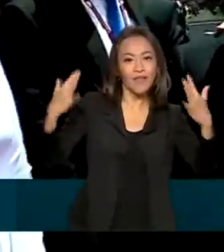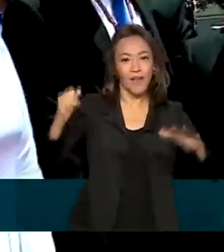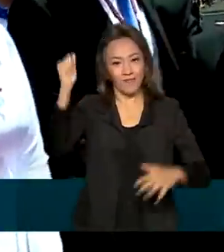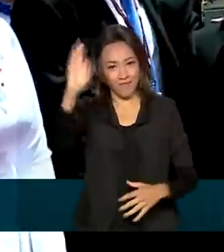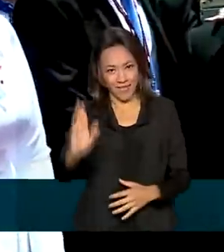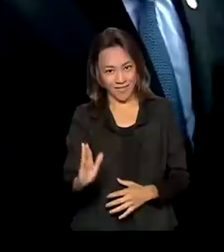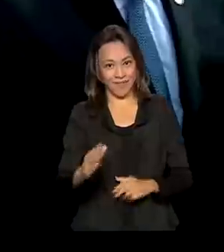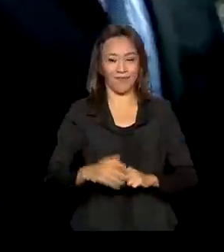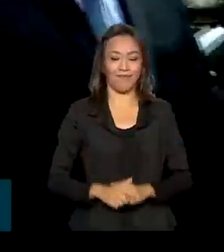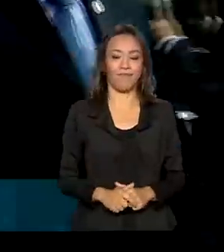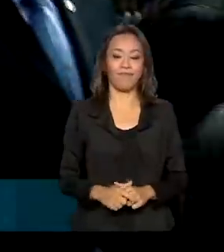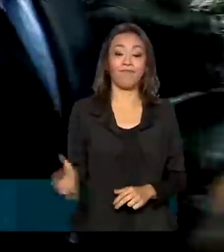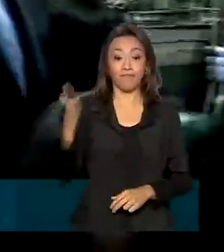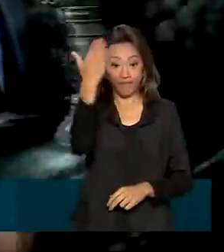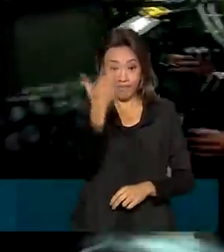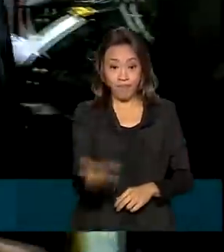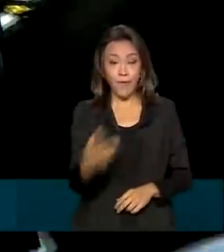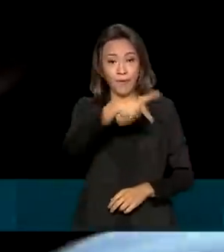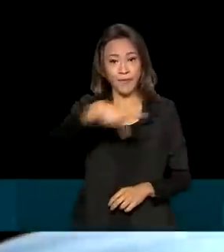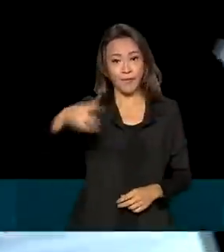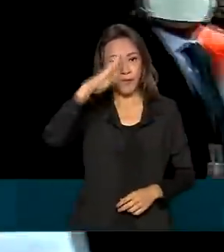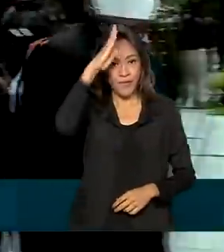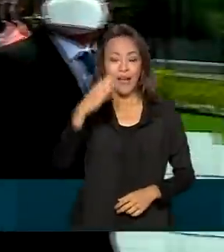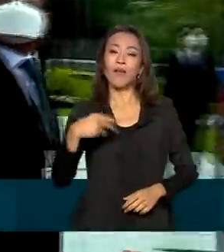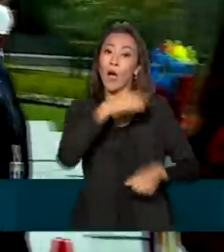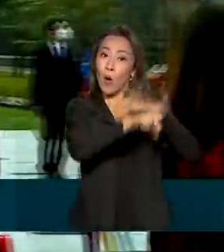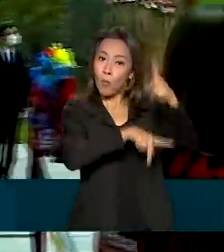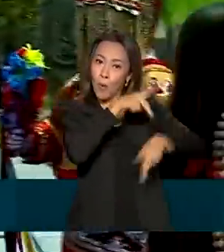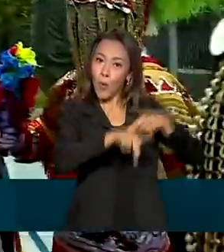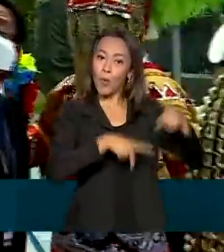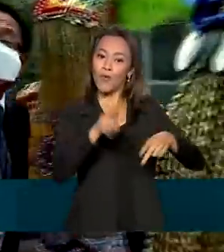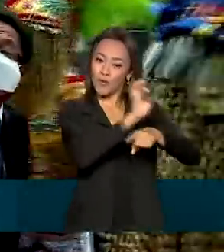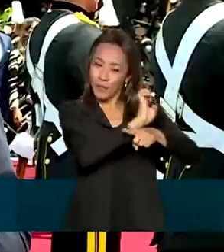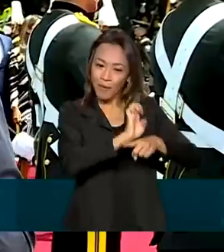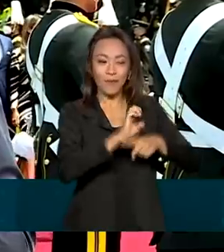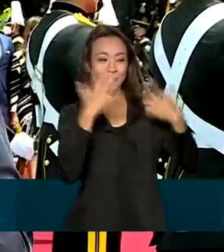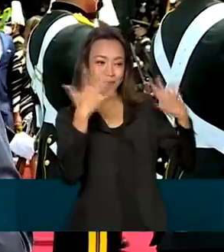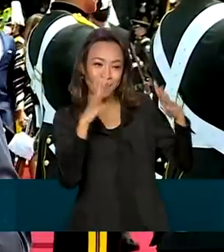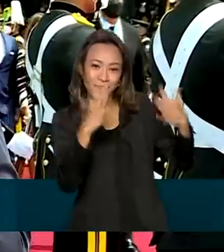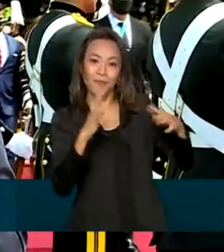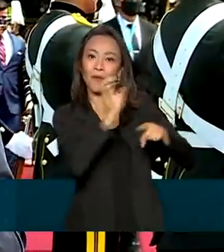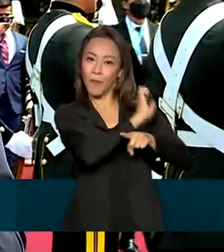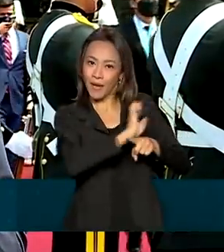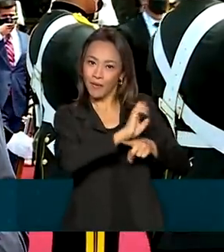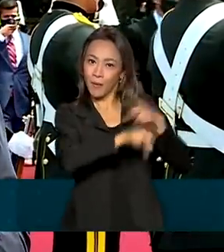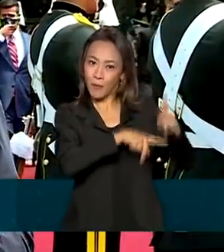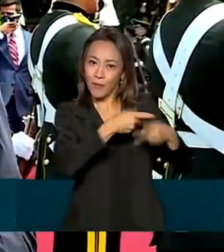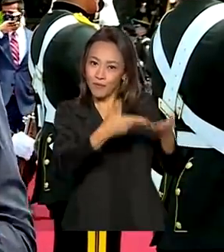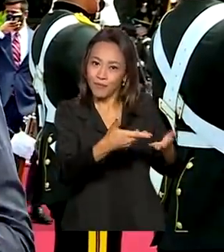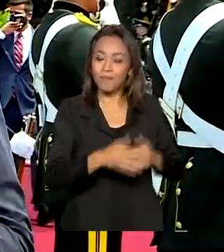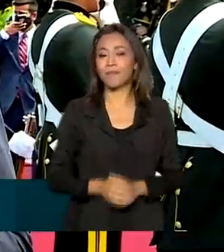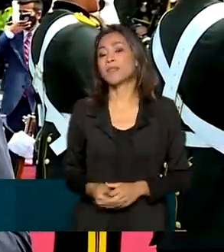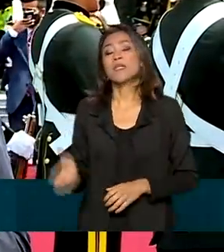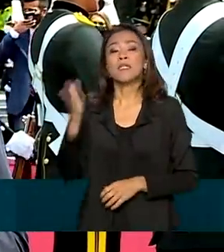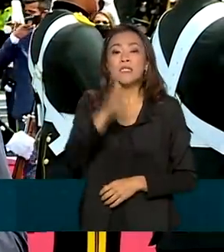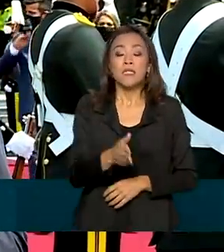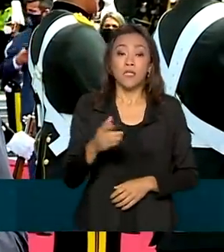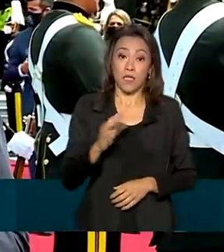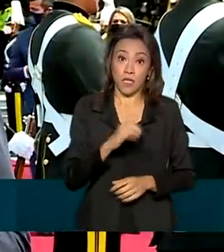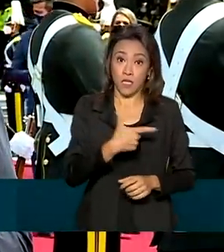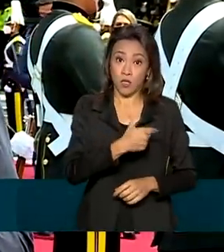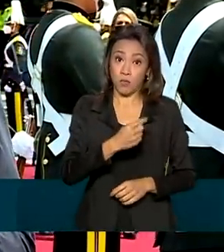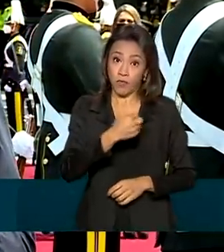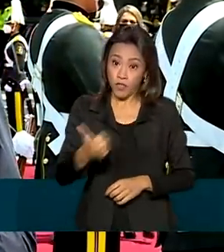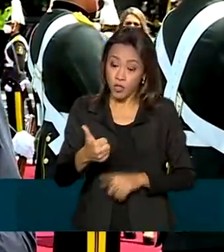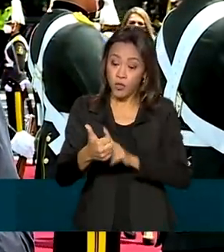todos brasileiros. E Bolsonaro ao povo equatoriano. Brasil e Equador completam em 2021